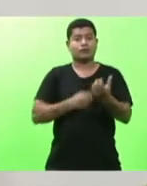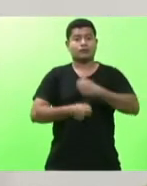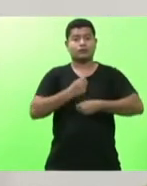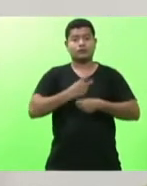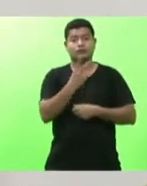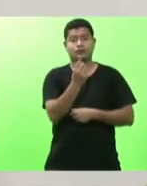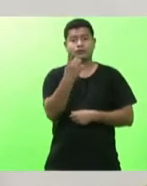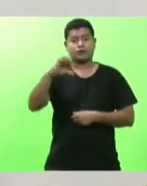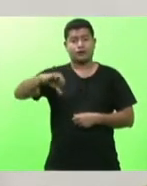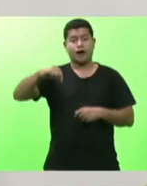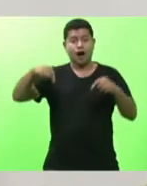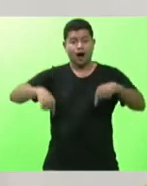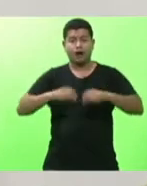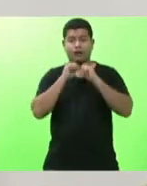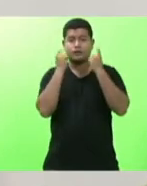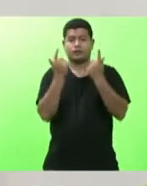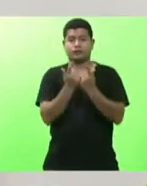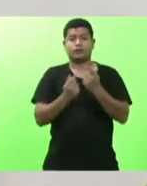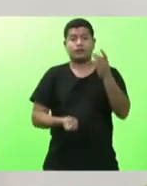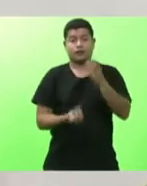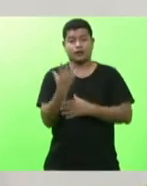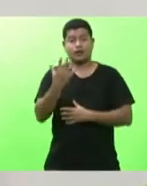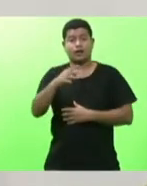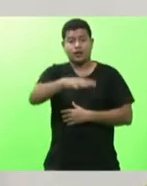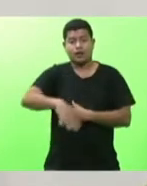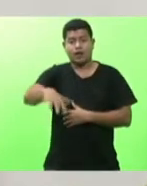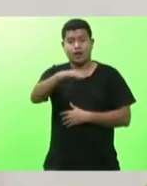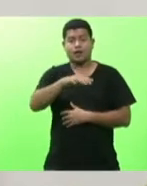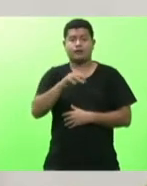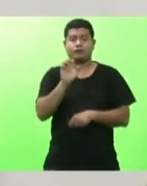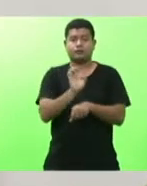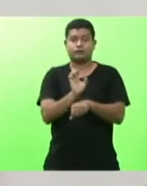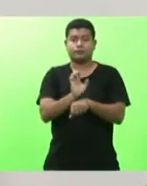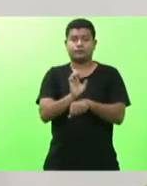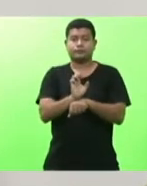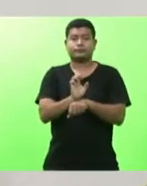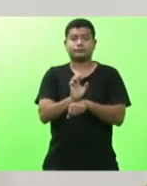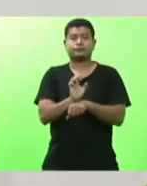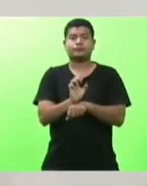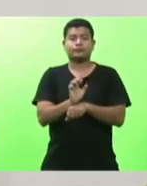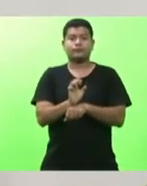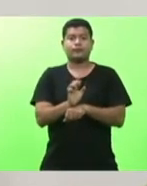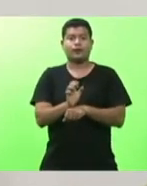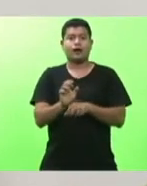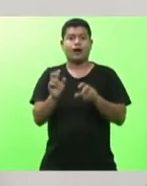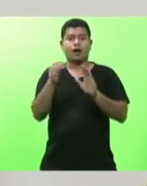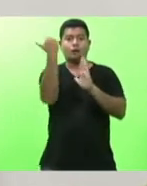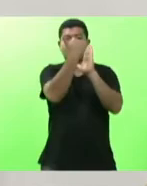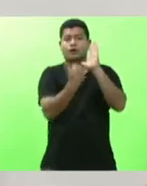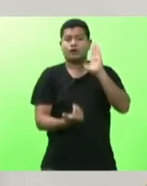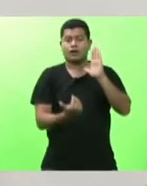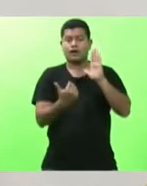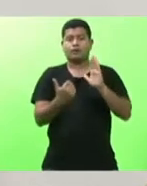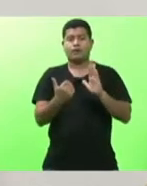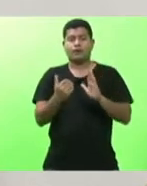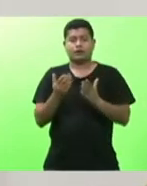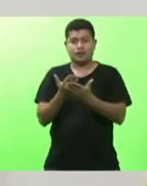que institui em âmbito estadual o programa Tem Saída, cujo objetivo